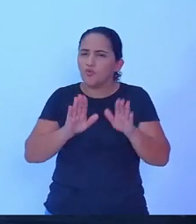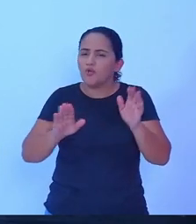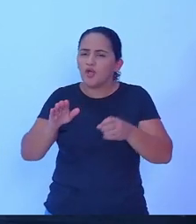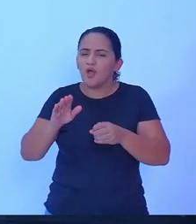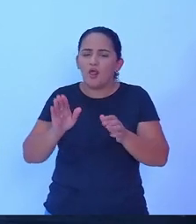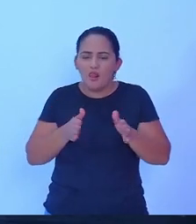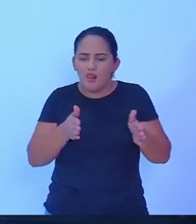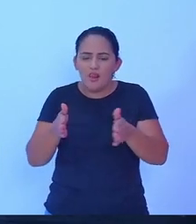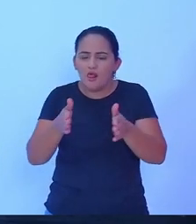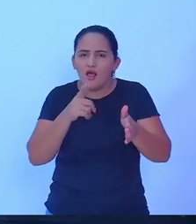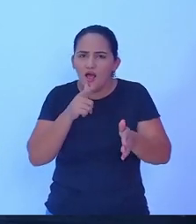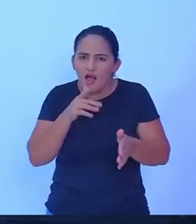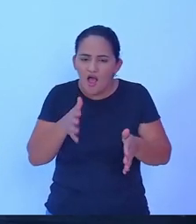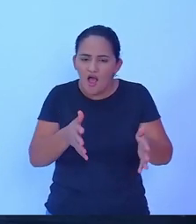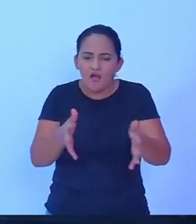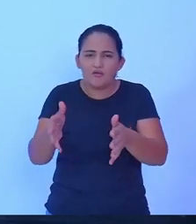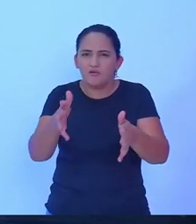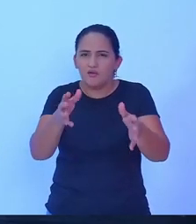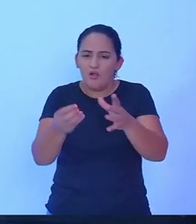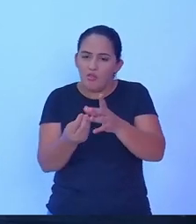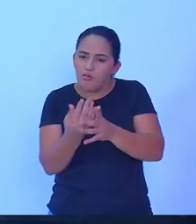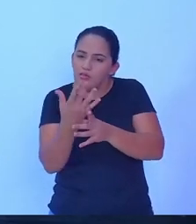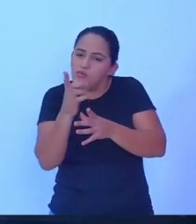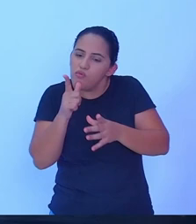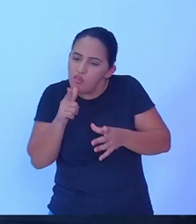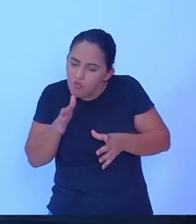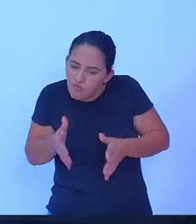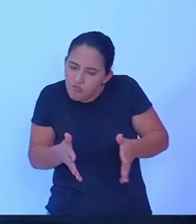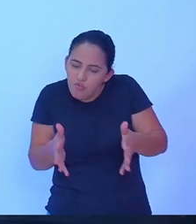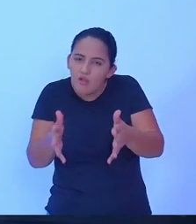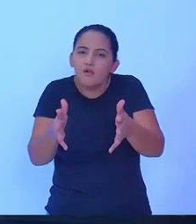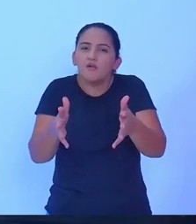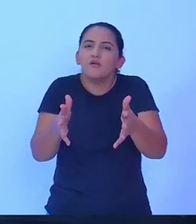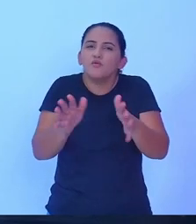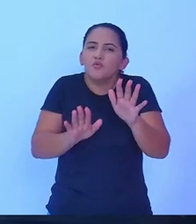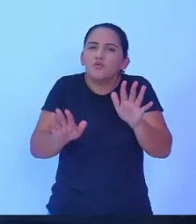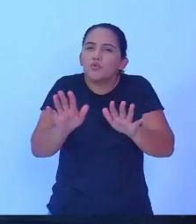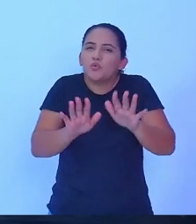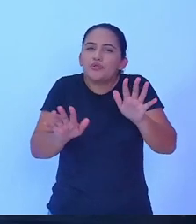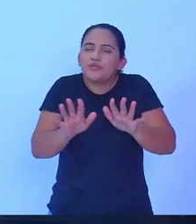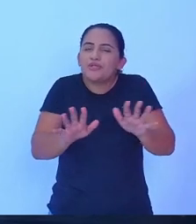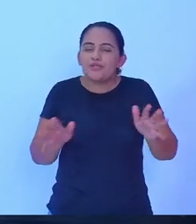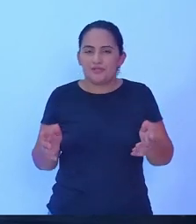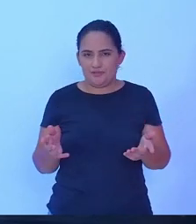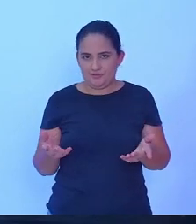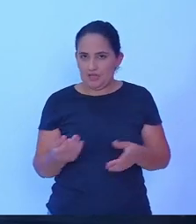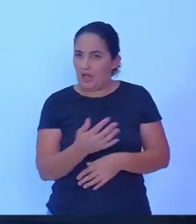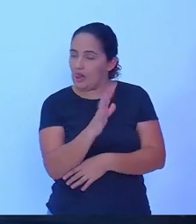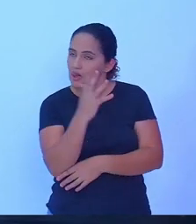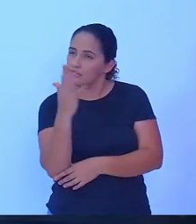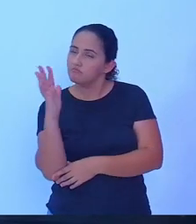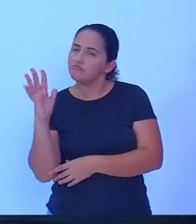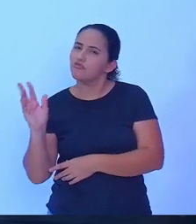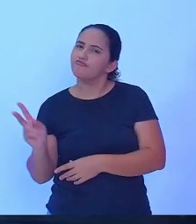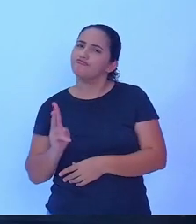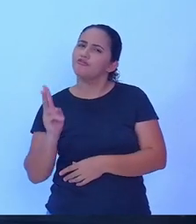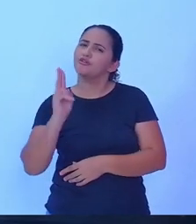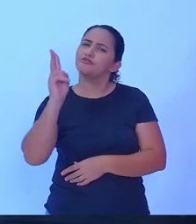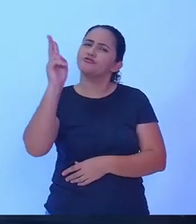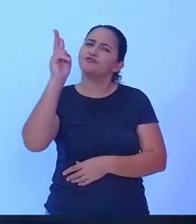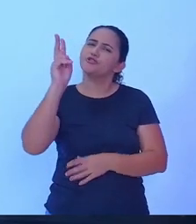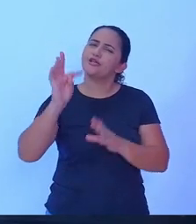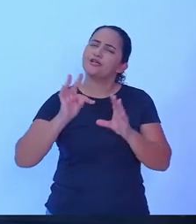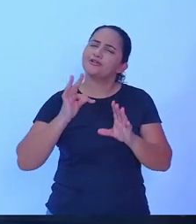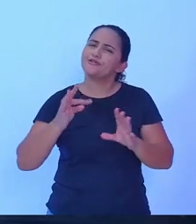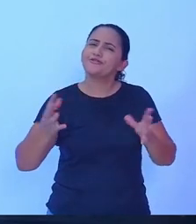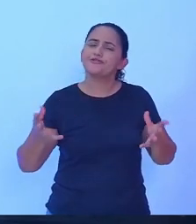das nossas nascentes cuidando da questão ambiental e valorizando os nossos técnicos